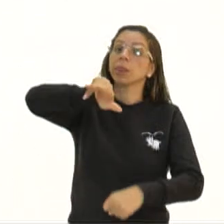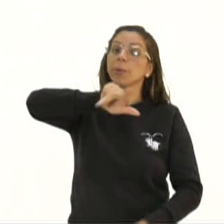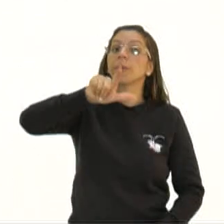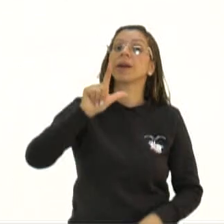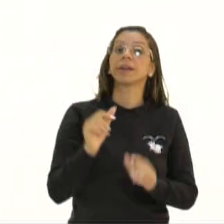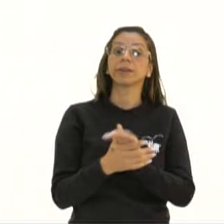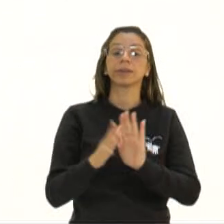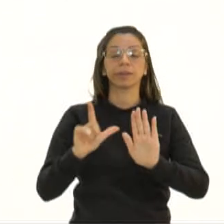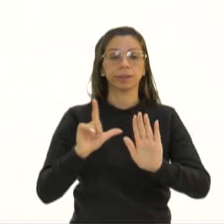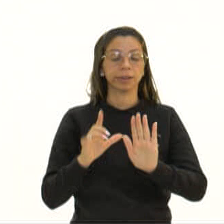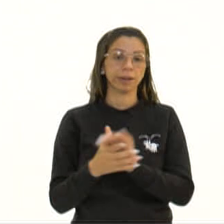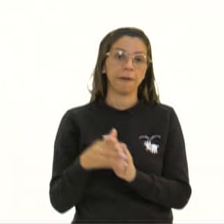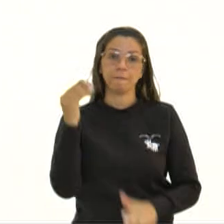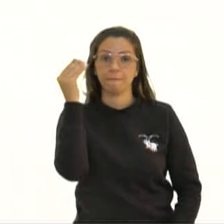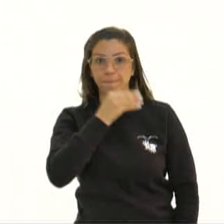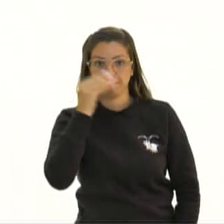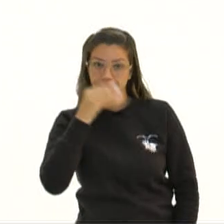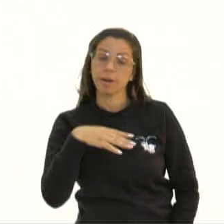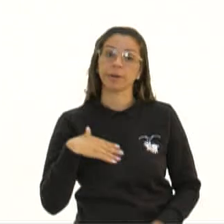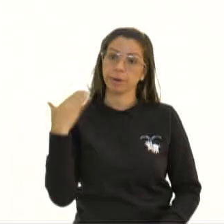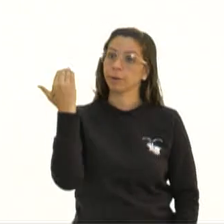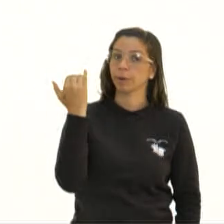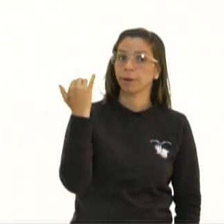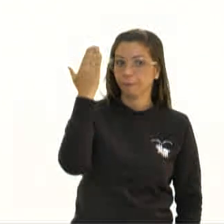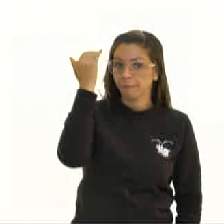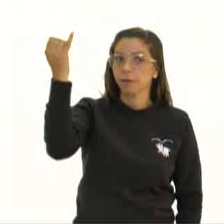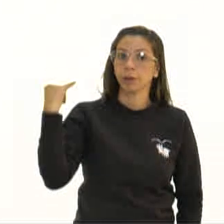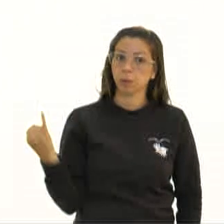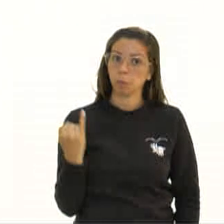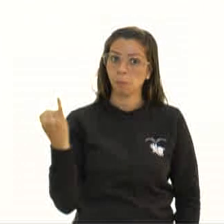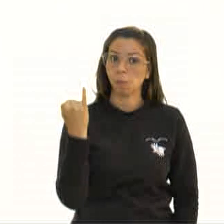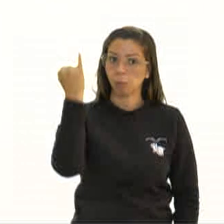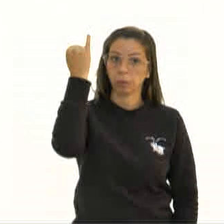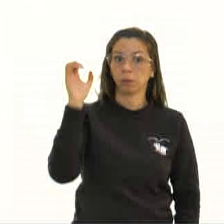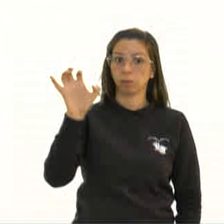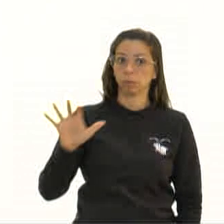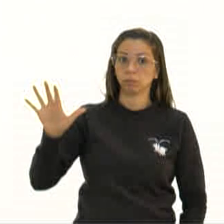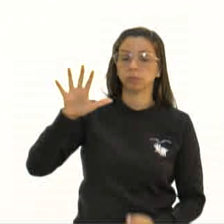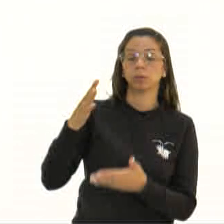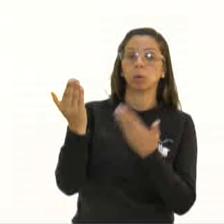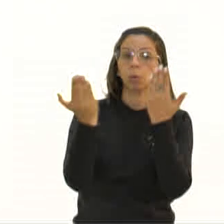relevância no cenário global que não dá para ser desconsiderada.